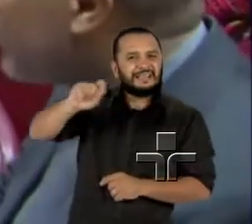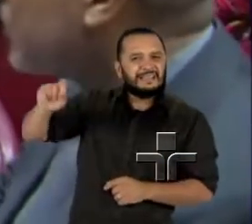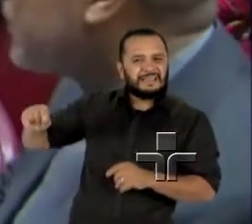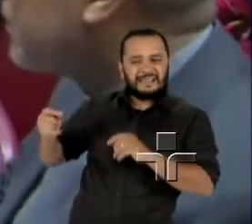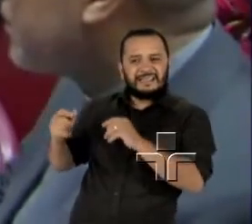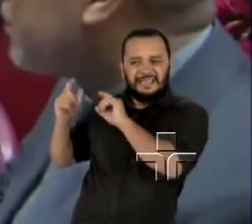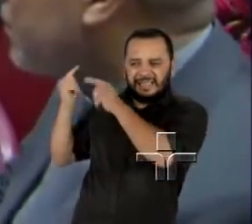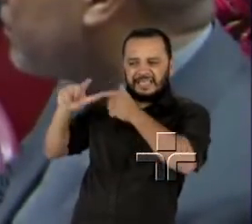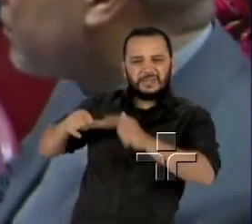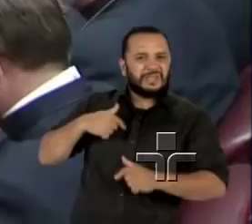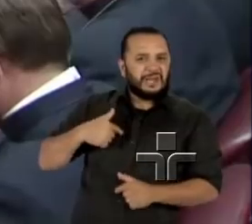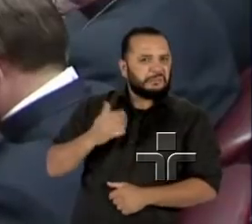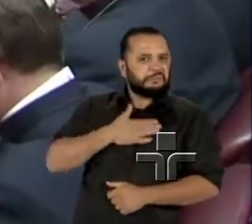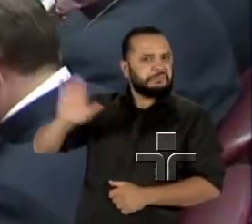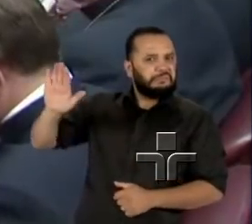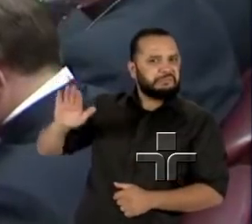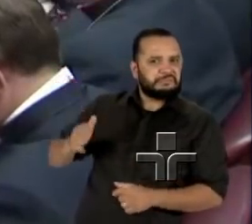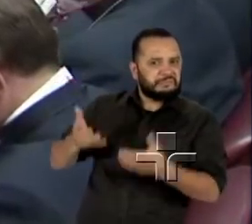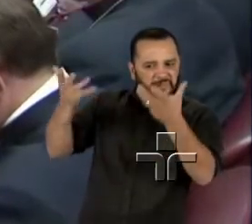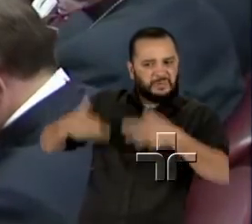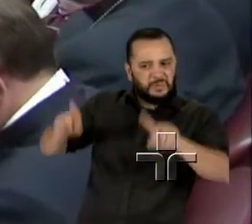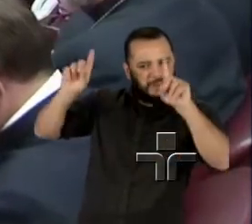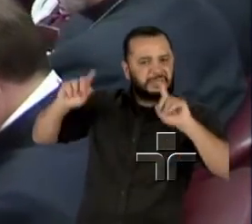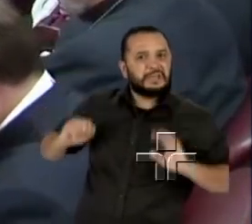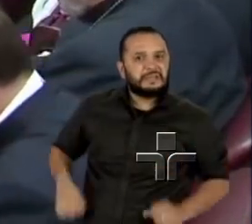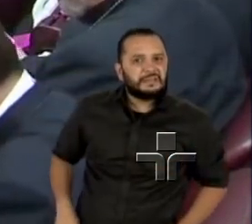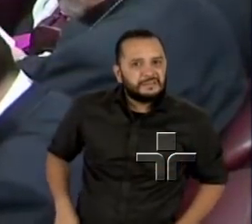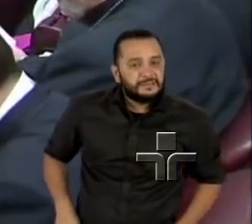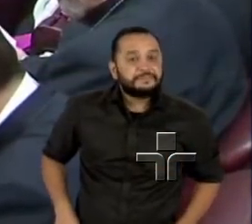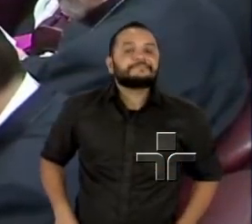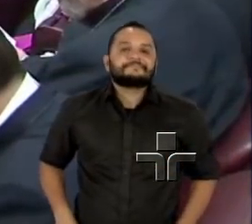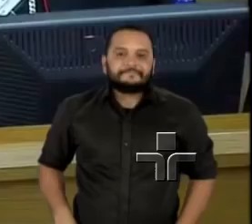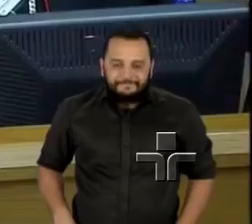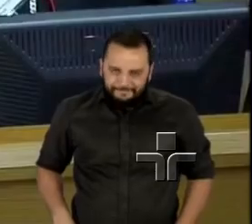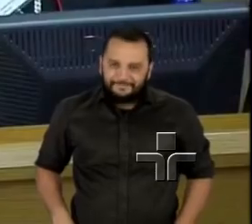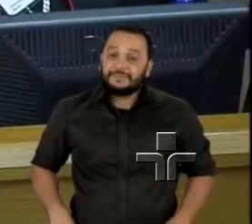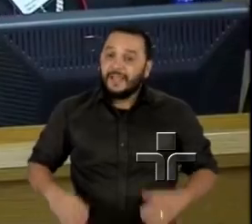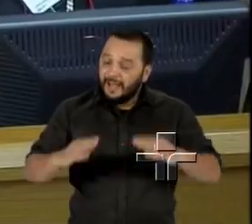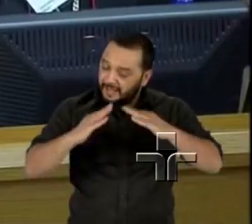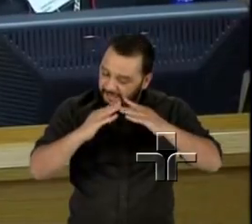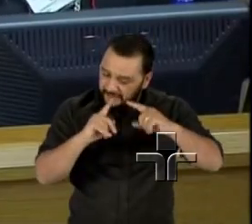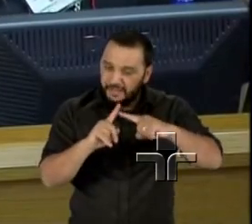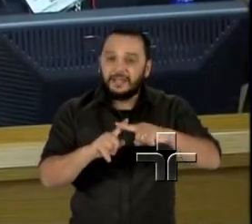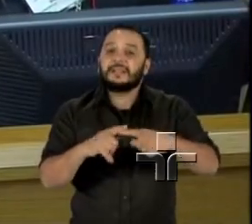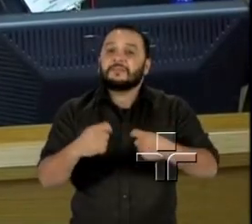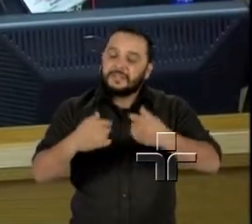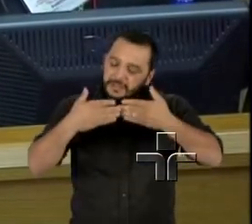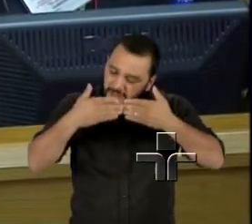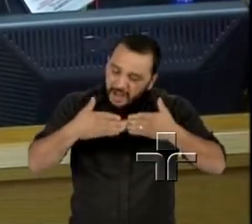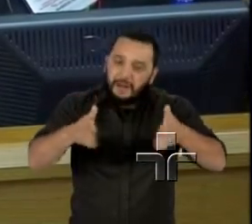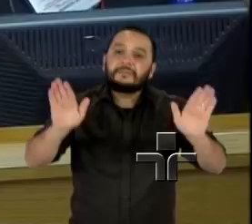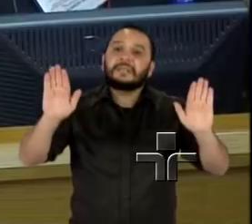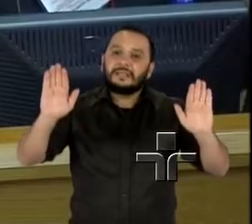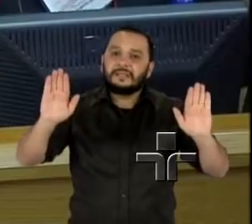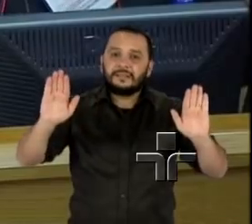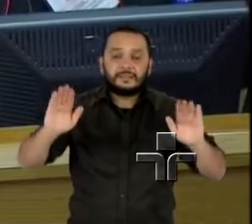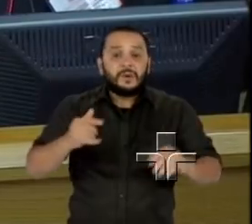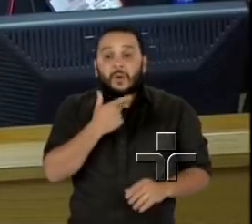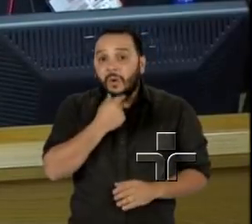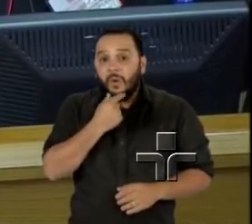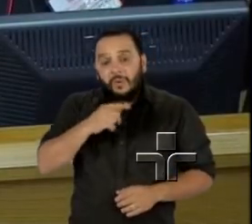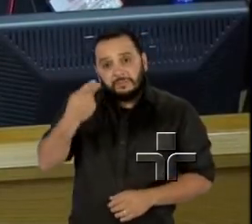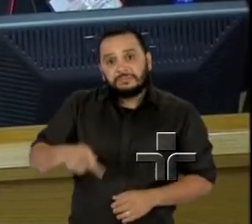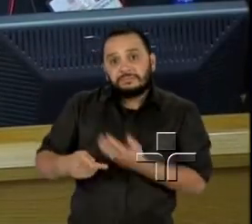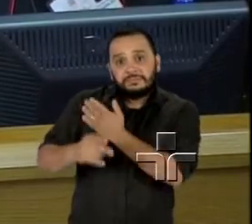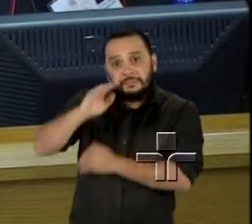parte do Colégio de Cardeais. A Igreja precisa abrir as portas. O cardeal brasileiro Dom Claudio Hummes,